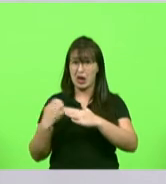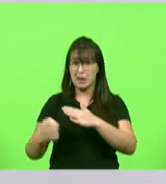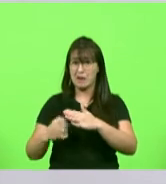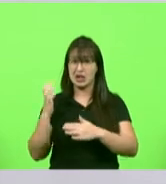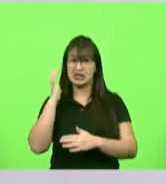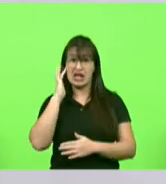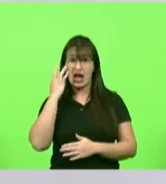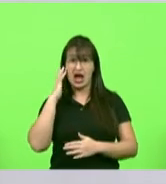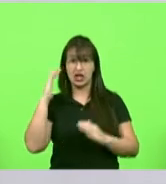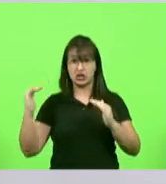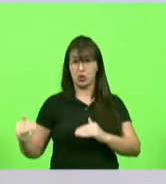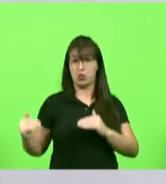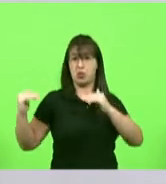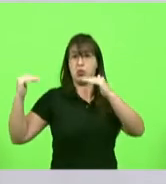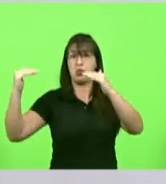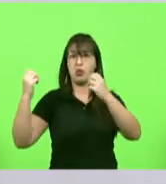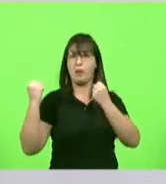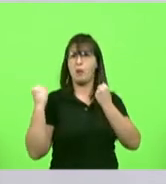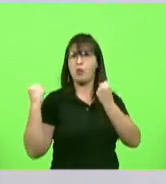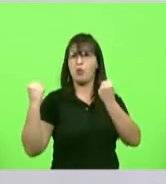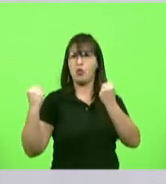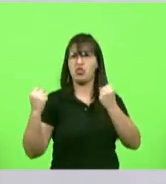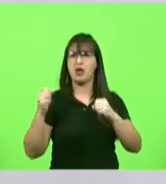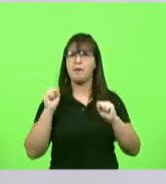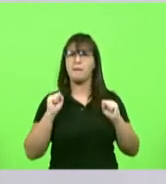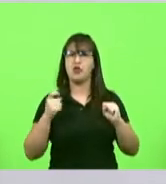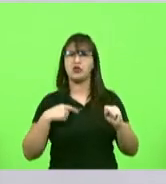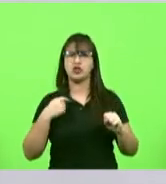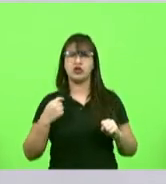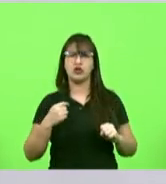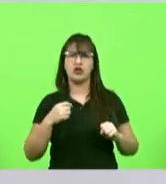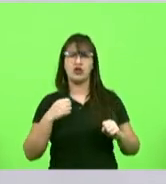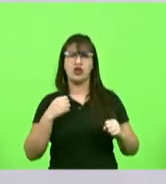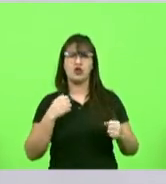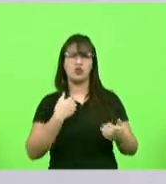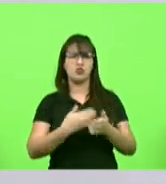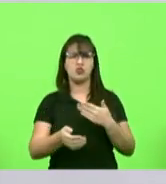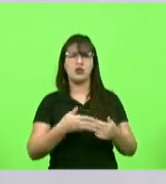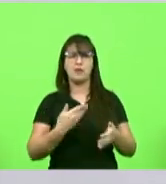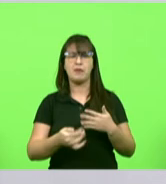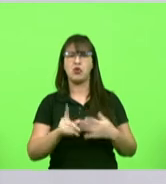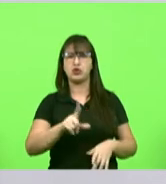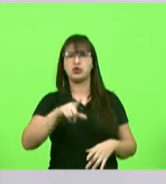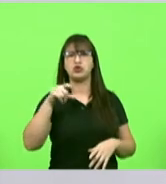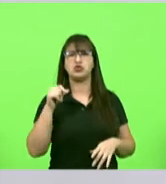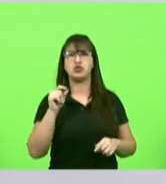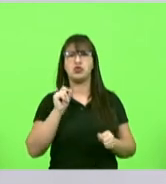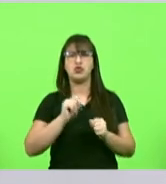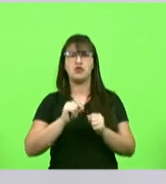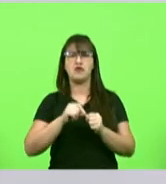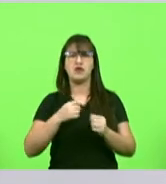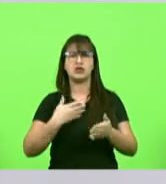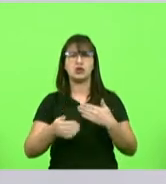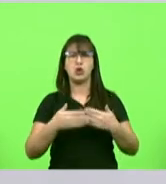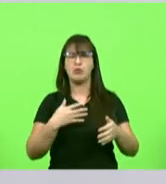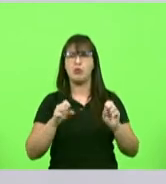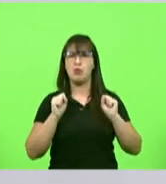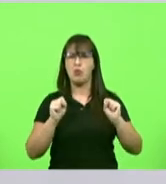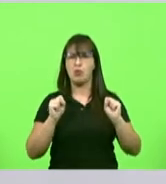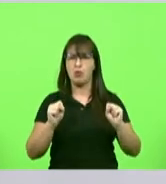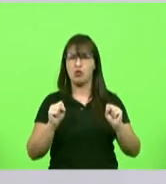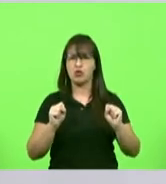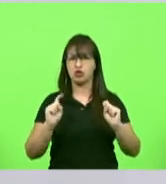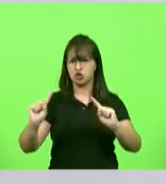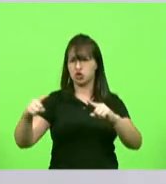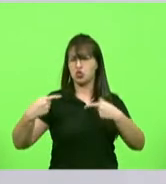supremos que tem o poder de fazer o que quiserem quando quiserem e como quiserem está na hora de saber que existe justiça